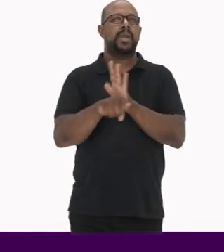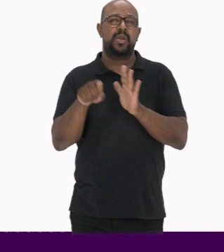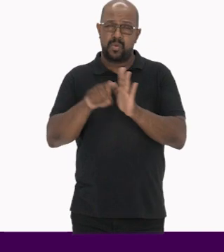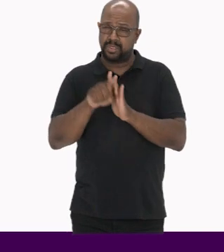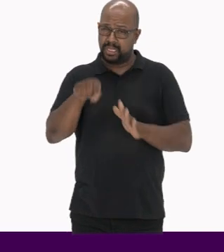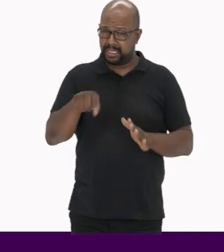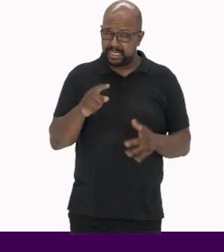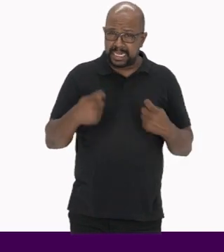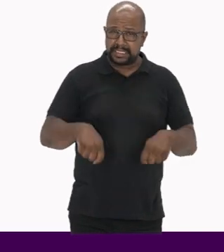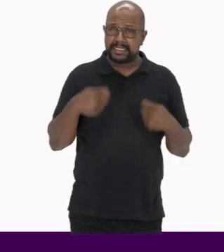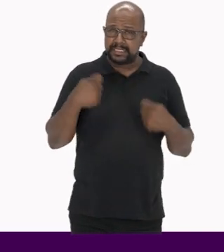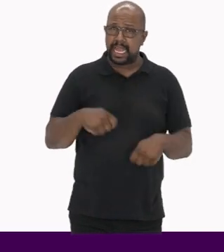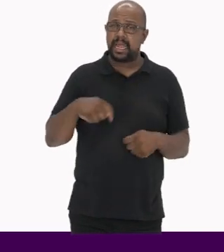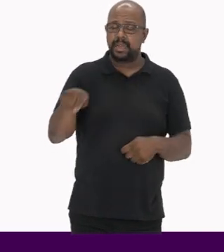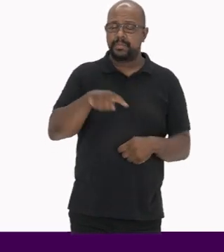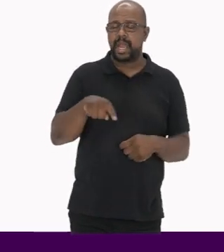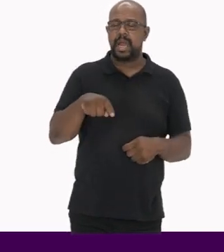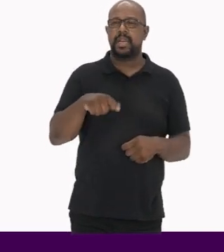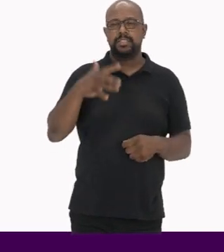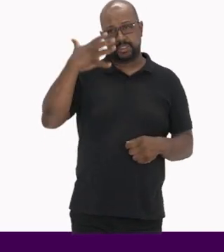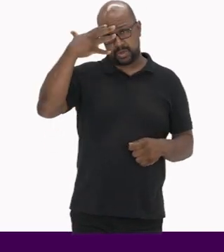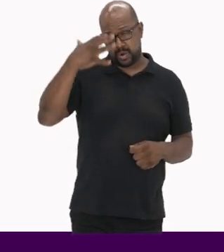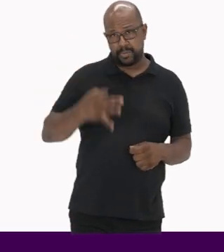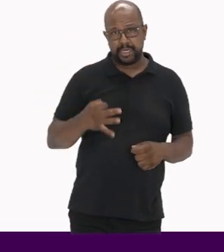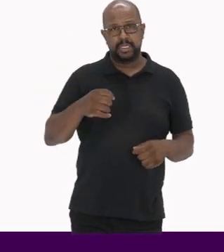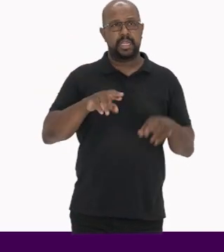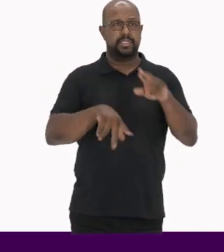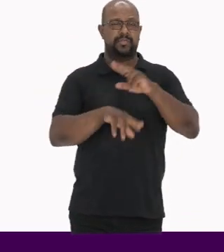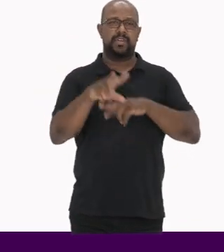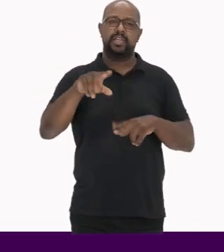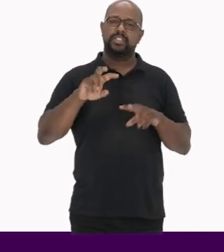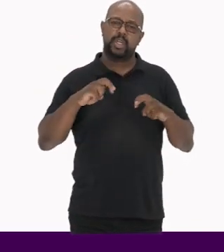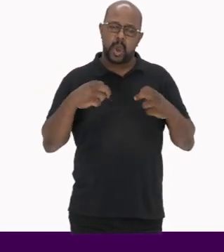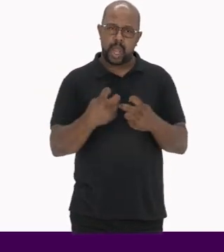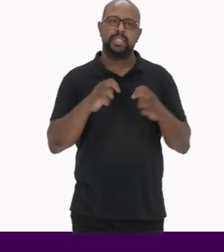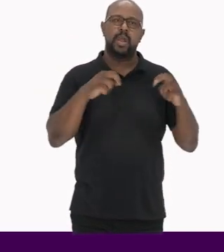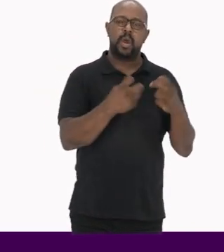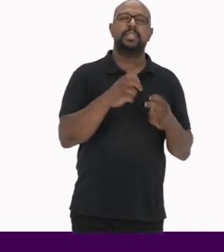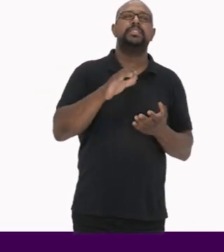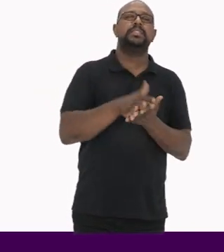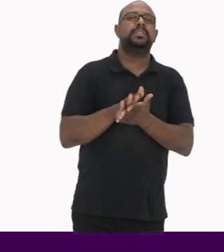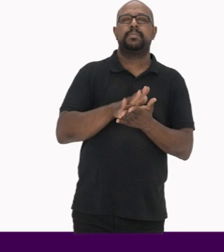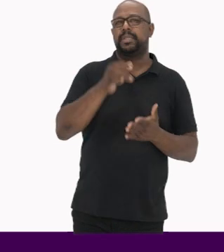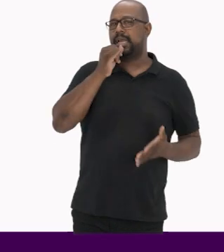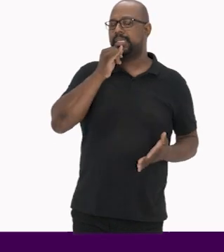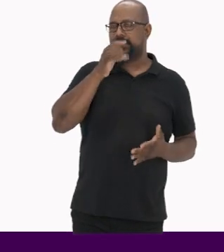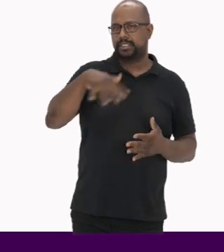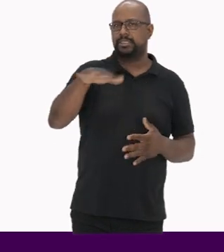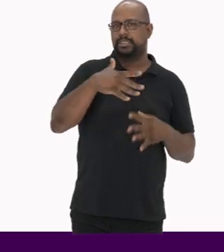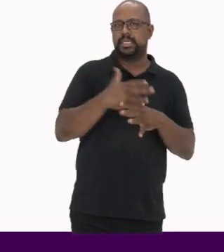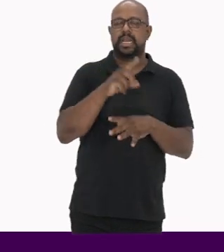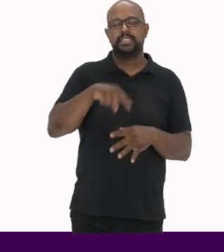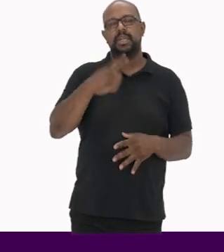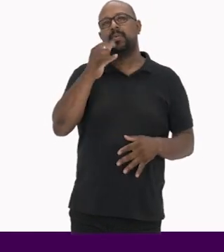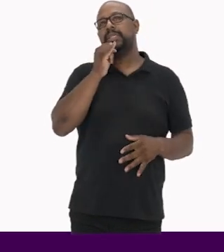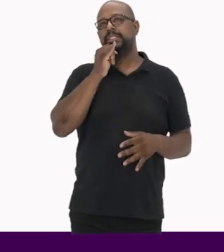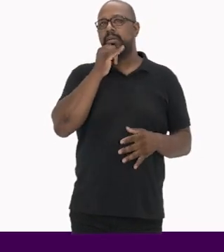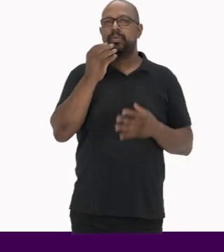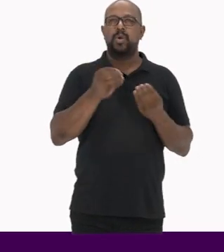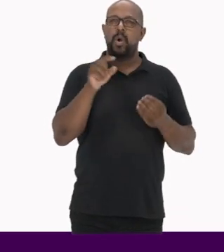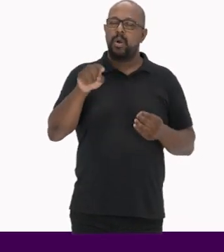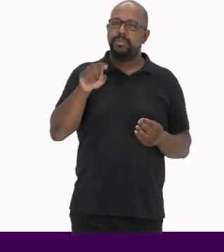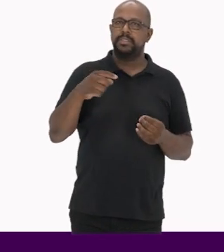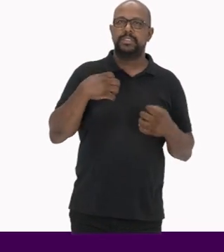perguntas necessárias para se compreender as diferentes rodas de samba da cidade Esse é um exemplo de como